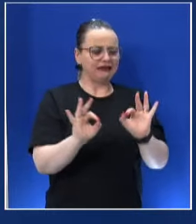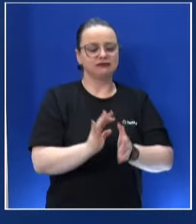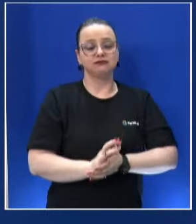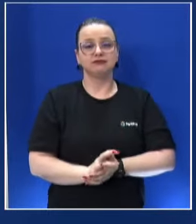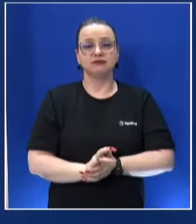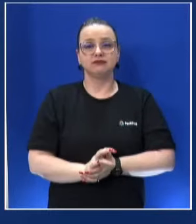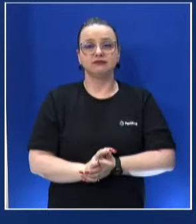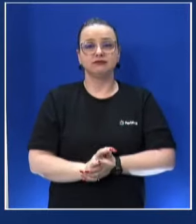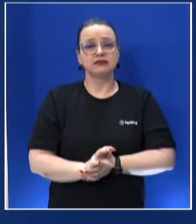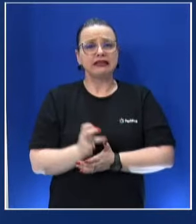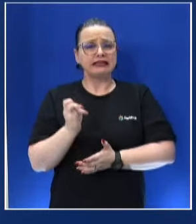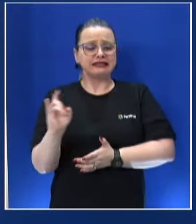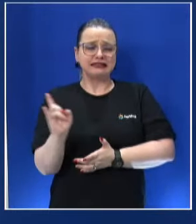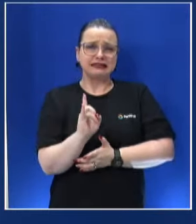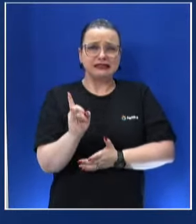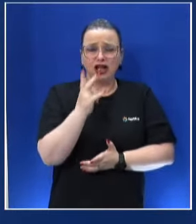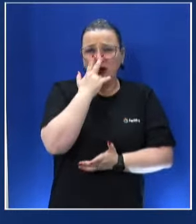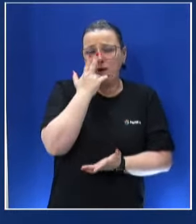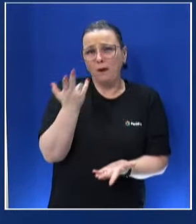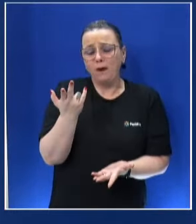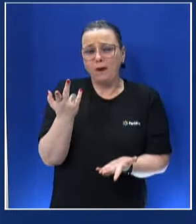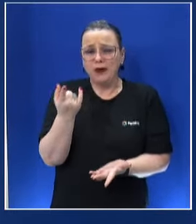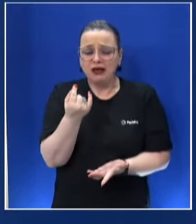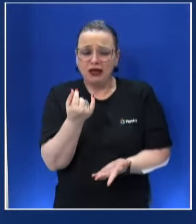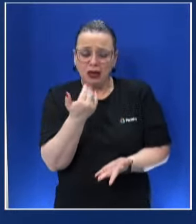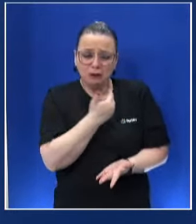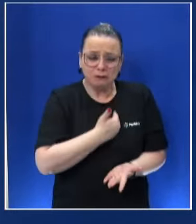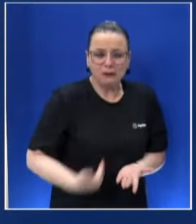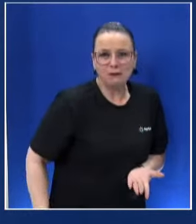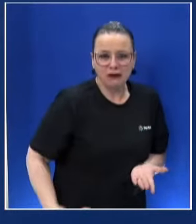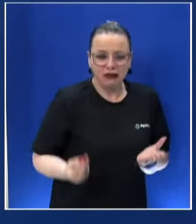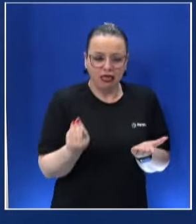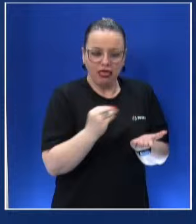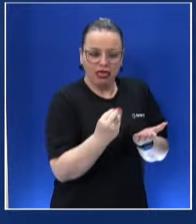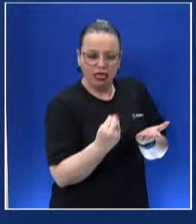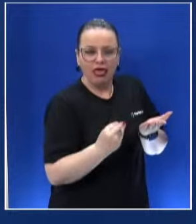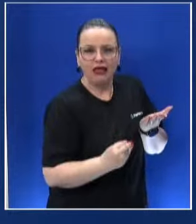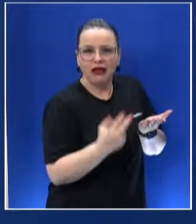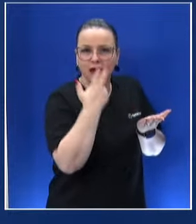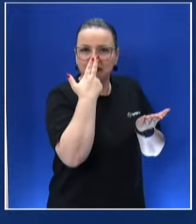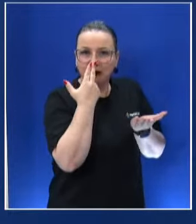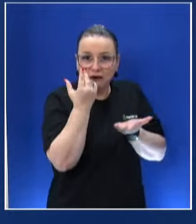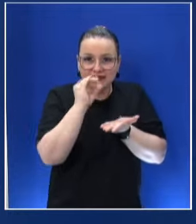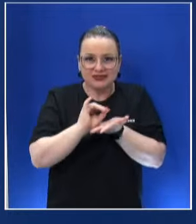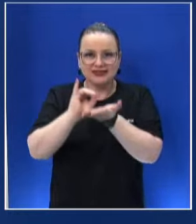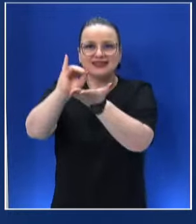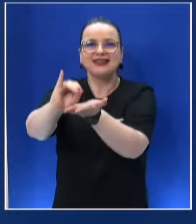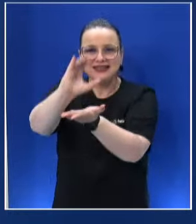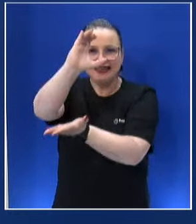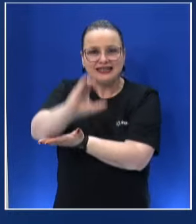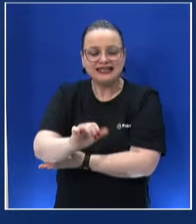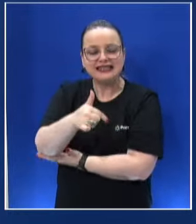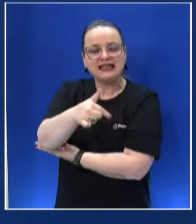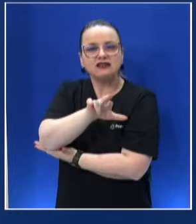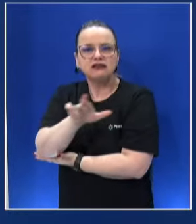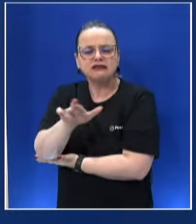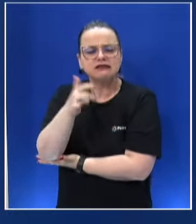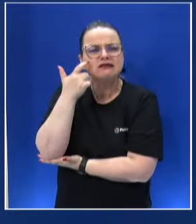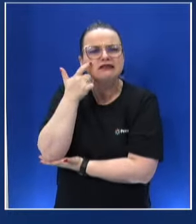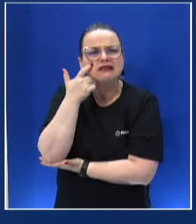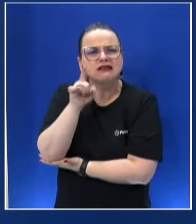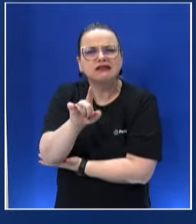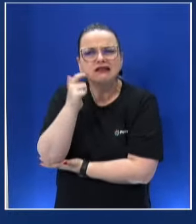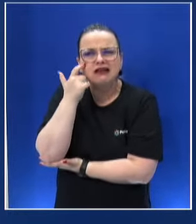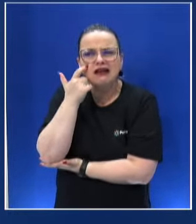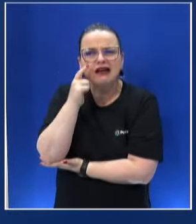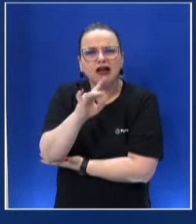Olha, se eu não estivesse botando hoje dinheiro público, a passagem estava a R$ Eu quero perguntar para a senhora e para o senhor que três anos paga uma